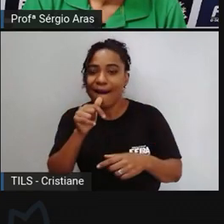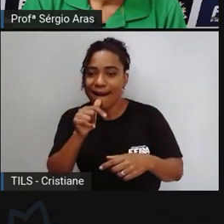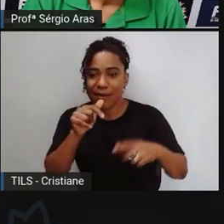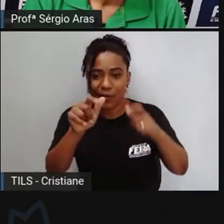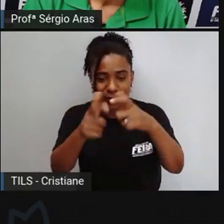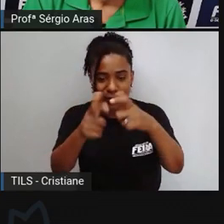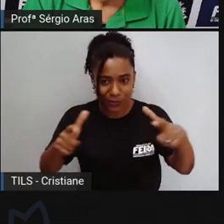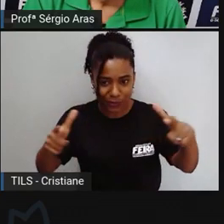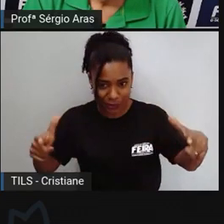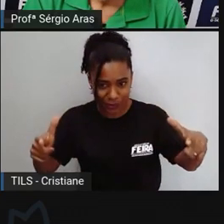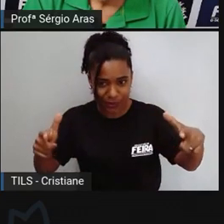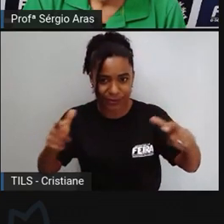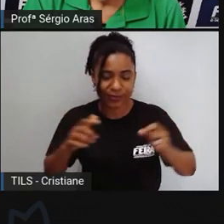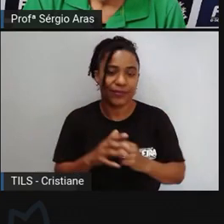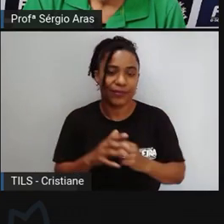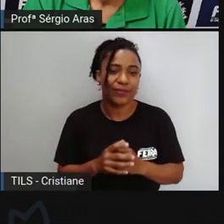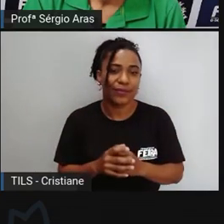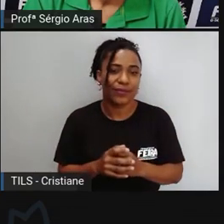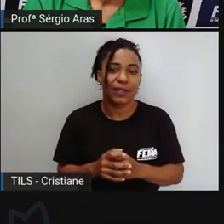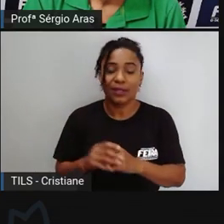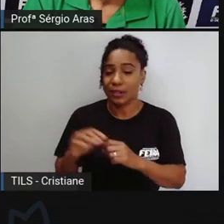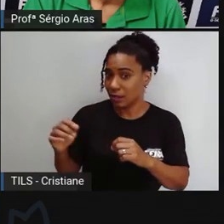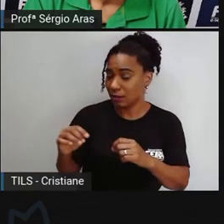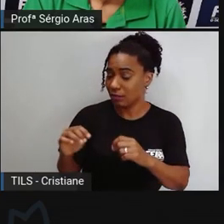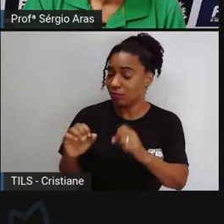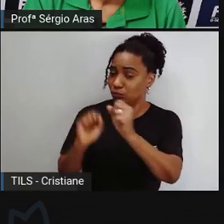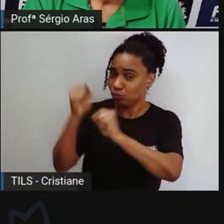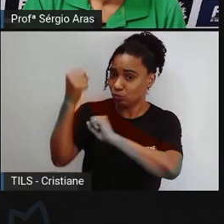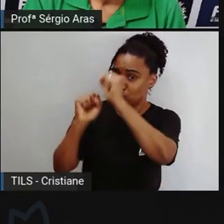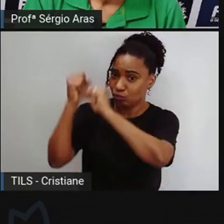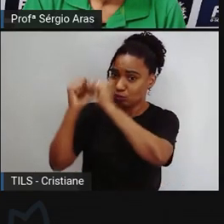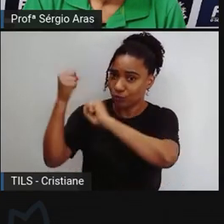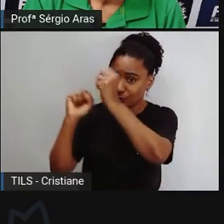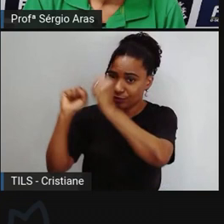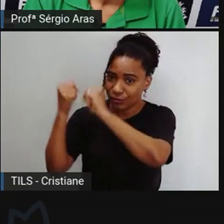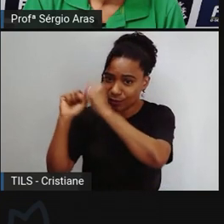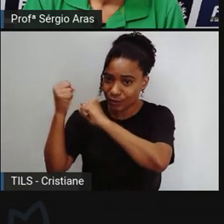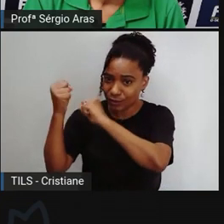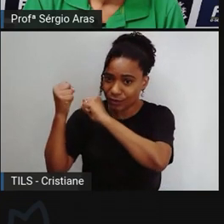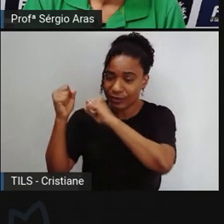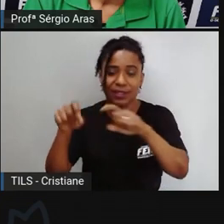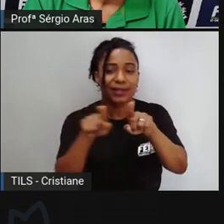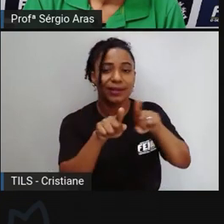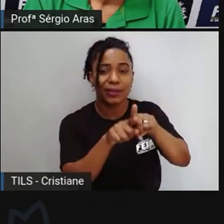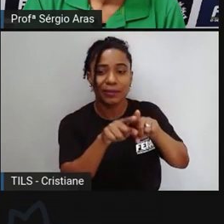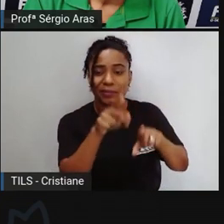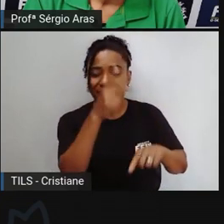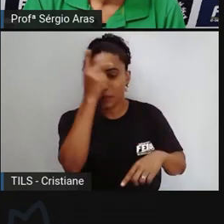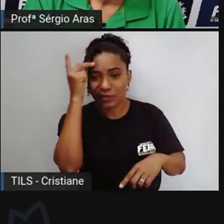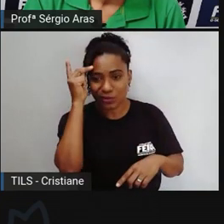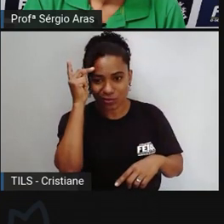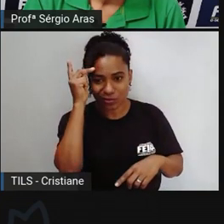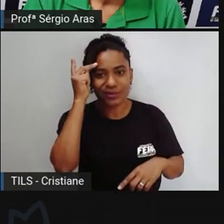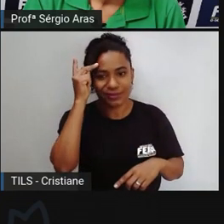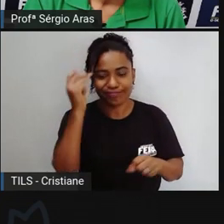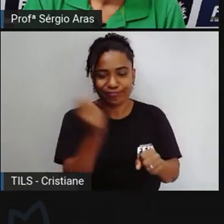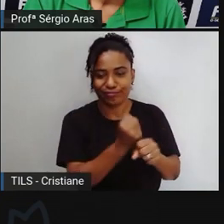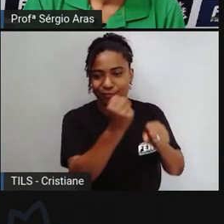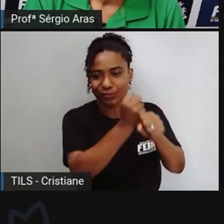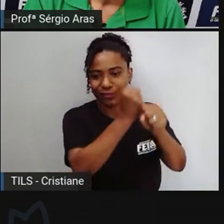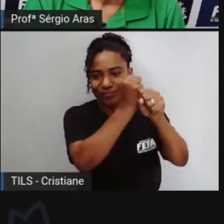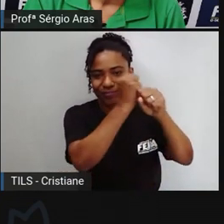são as indústrias e a população que acaba construindo sem a permissão